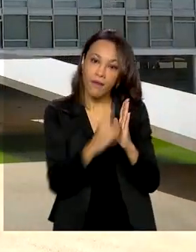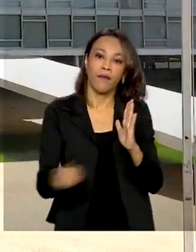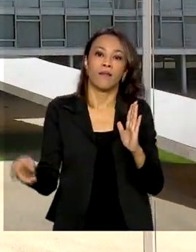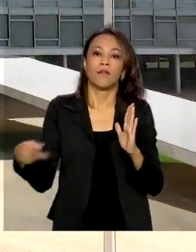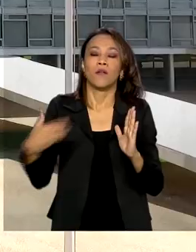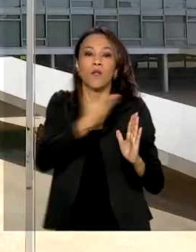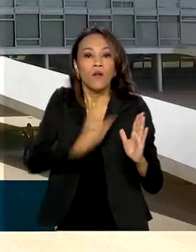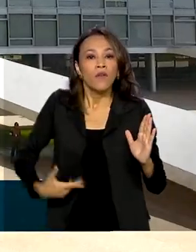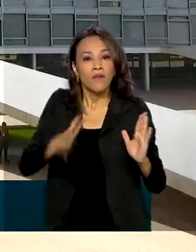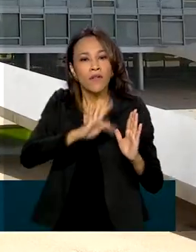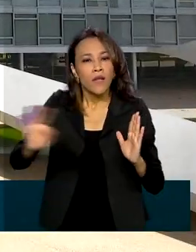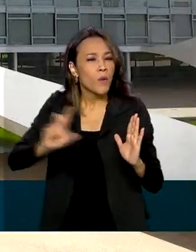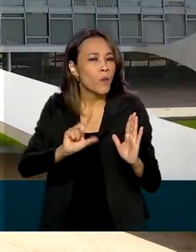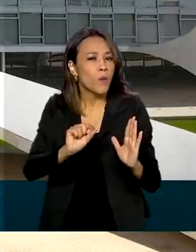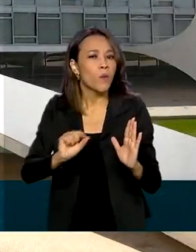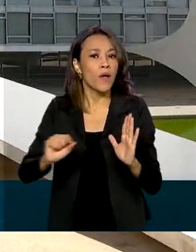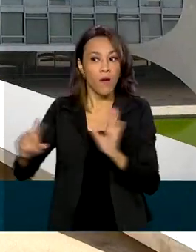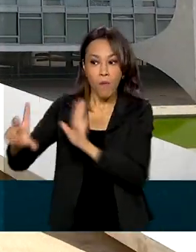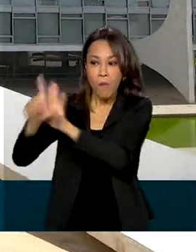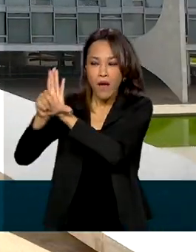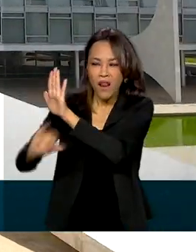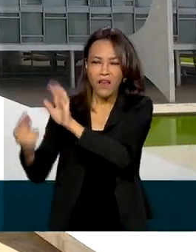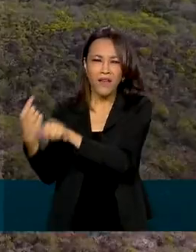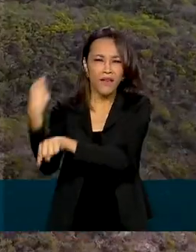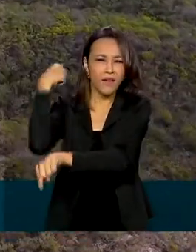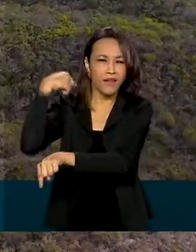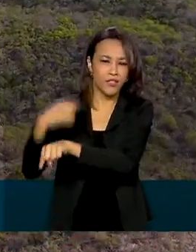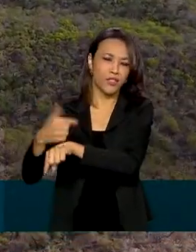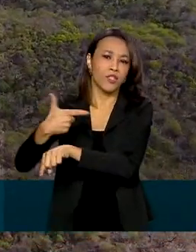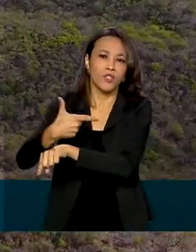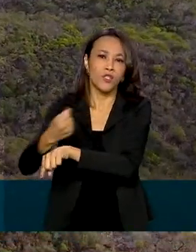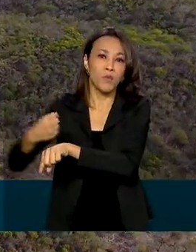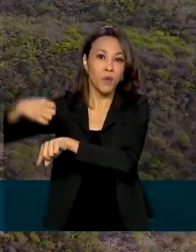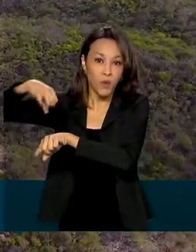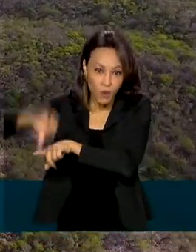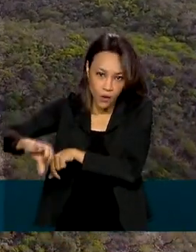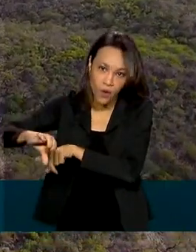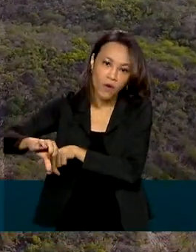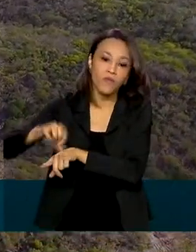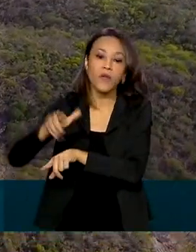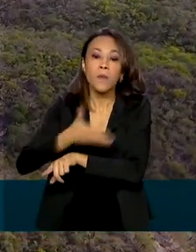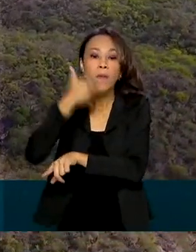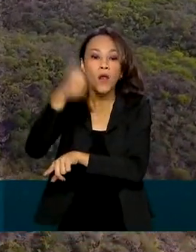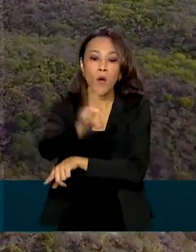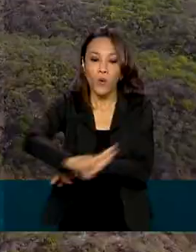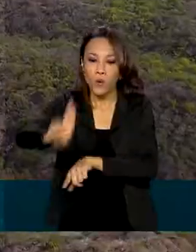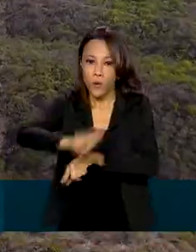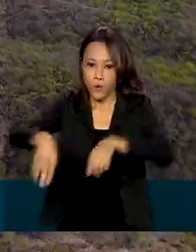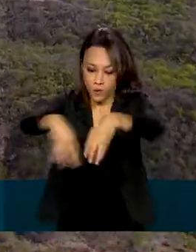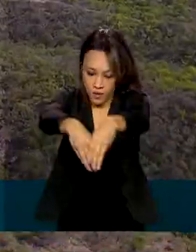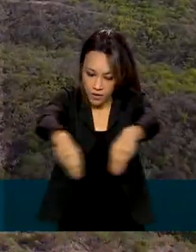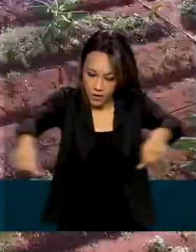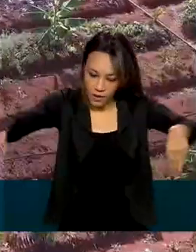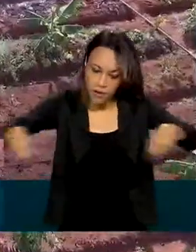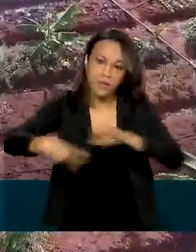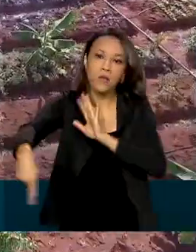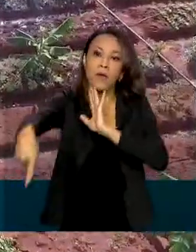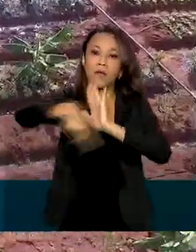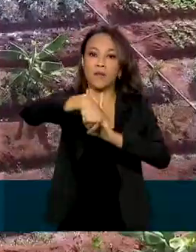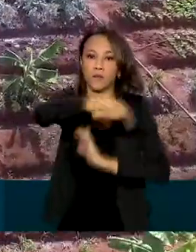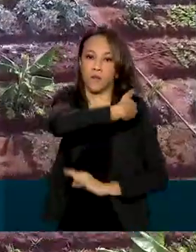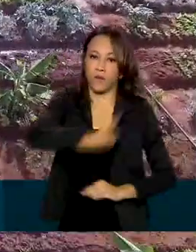federal regulamenta a lei que é de 2009 e promove a melhor destinação das terras públicas federais,